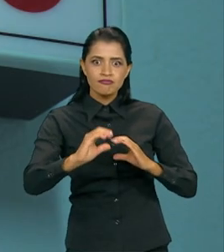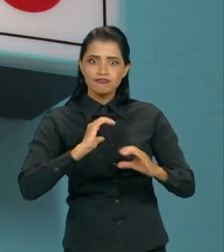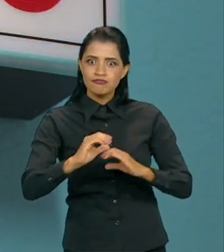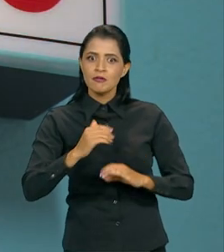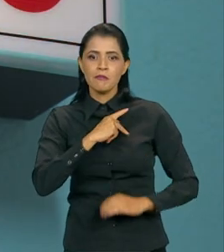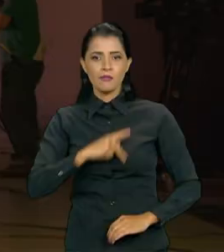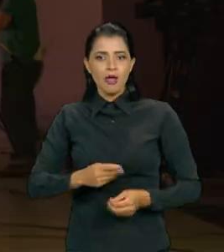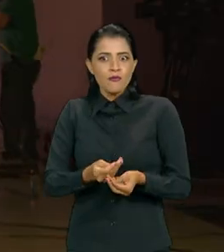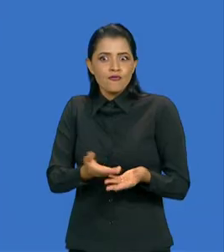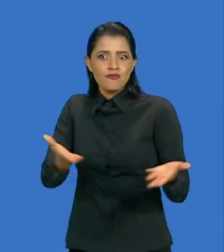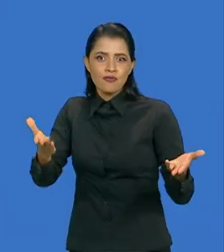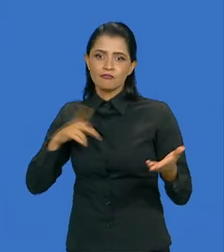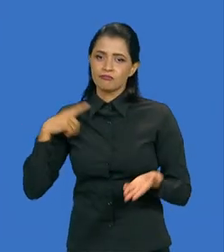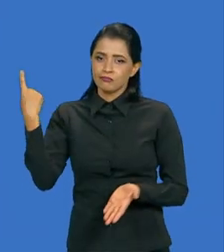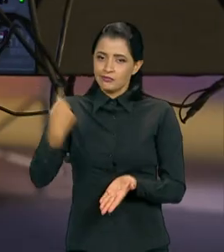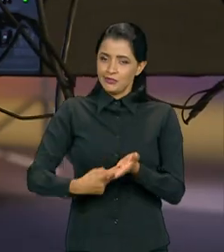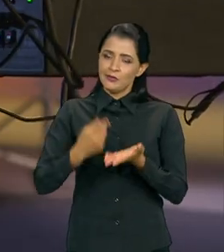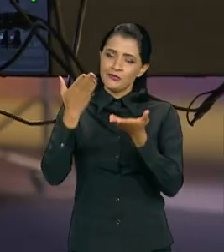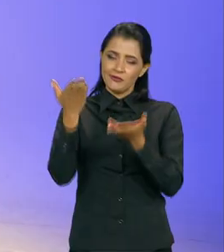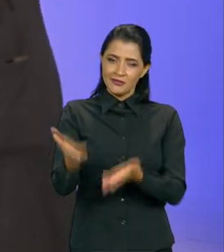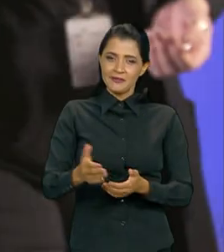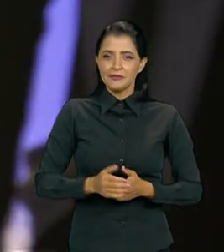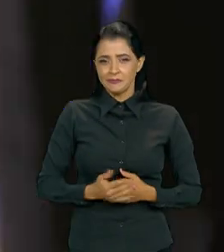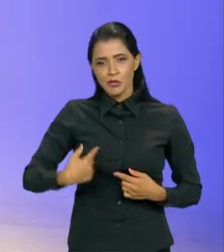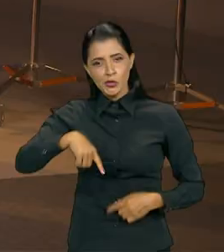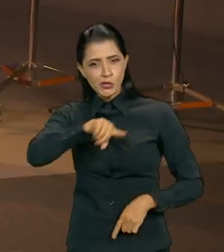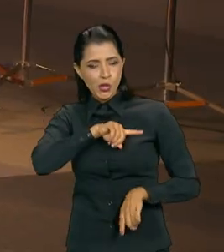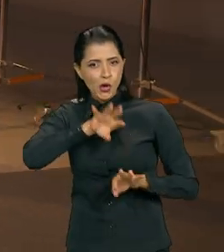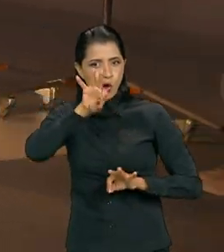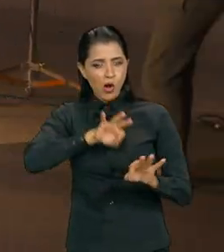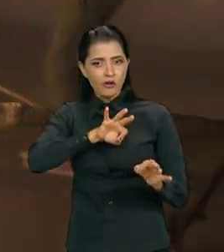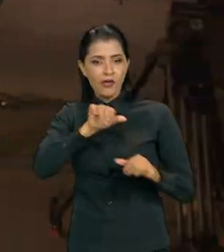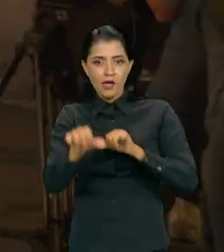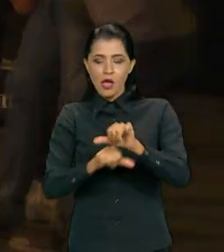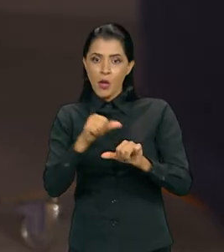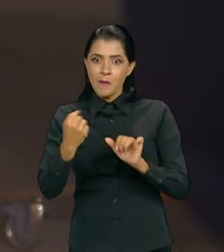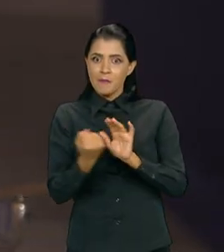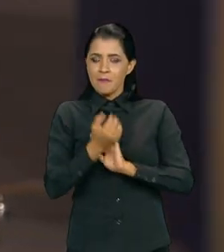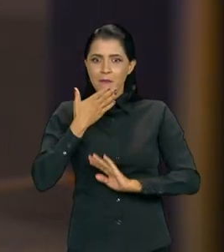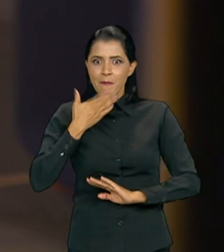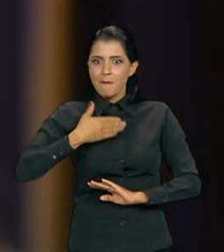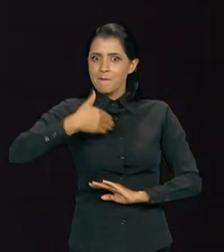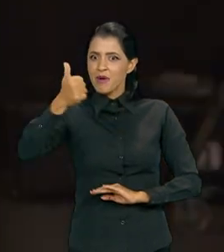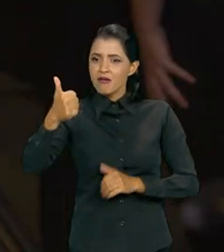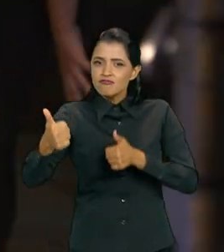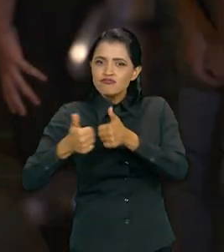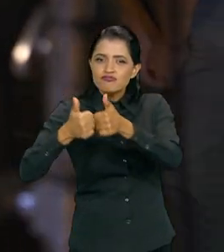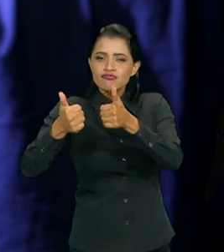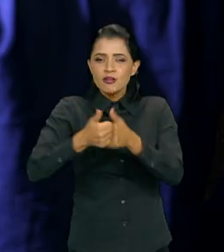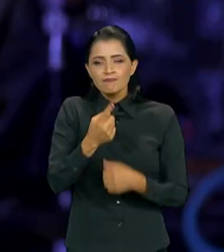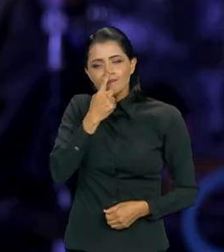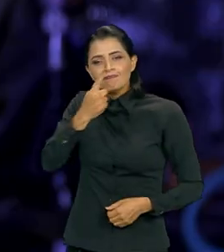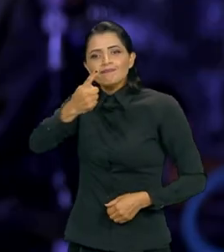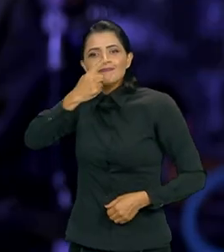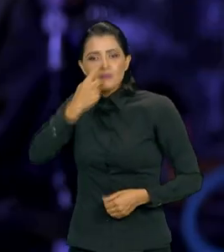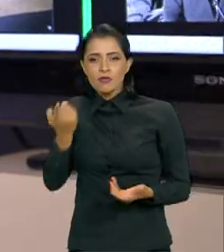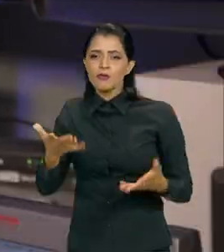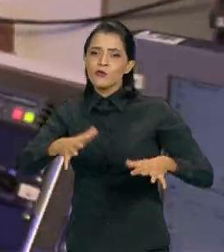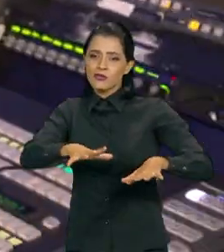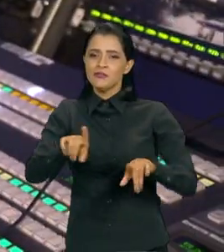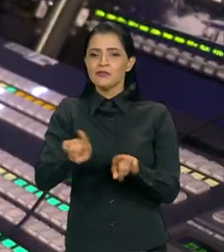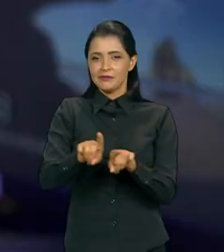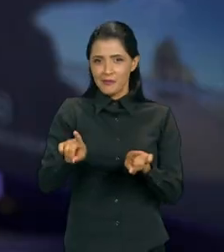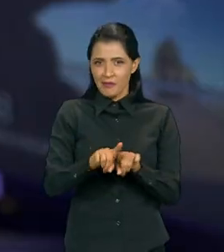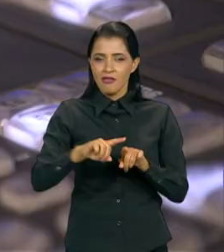pública. Comprometida com você, estamos nos transformando em uma marca cada vez mais próxima e inclusiva.